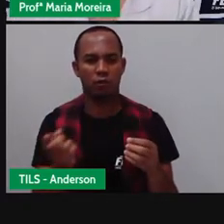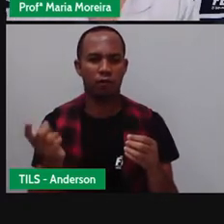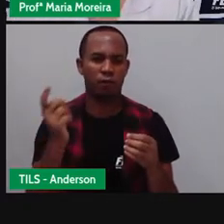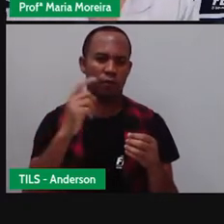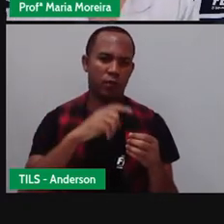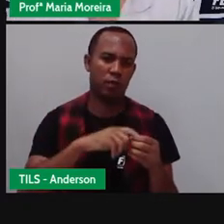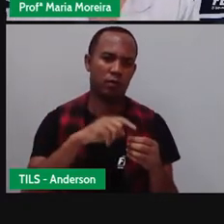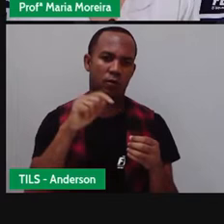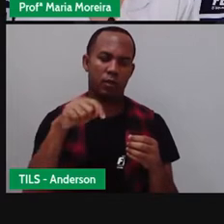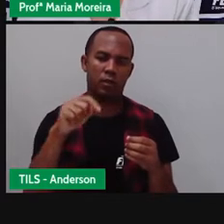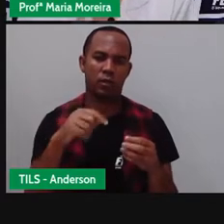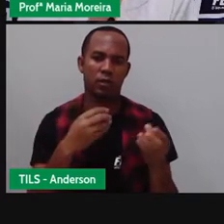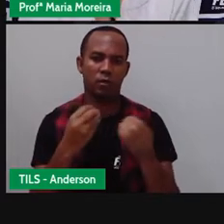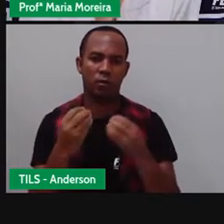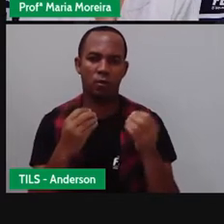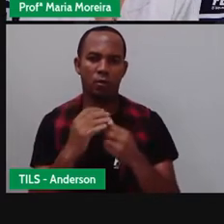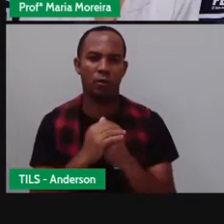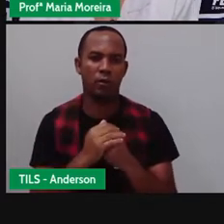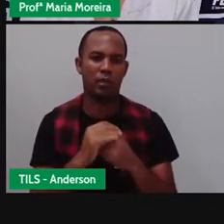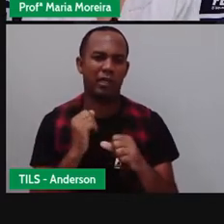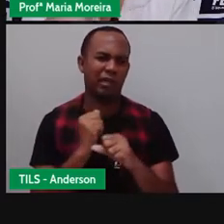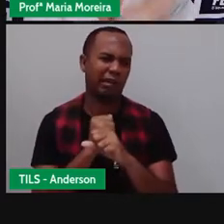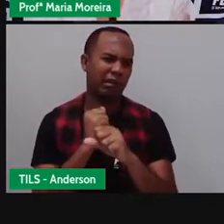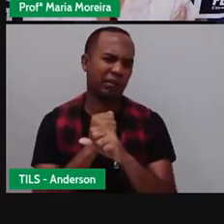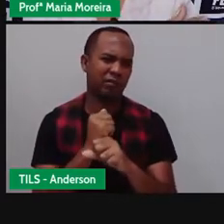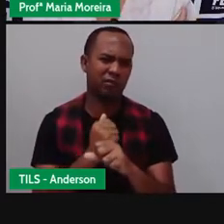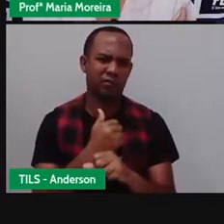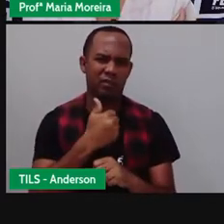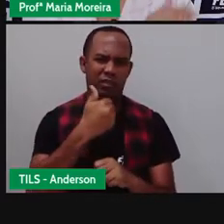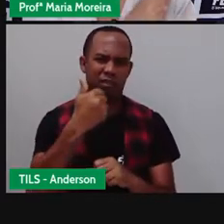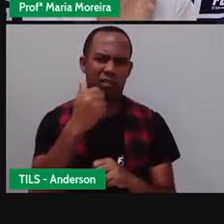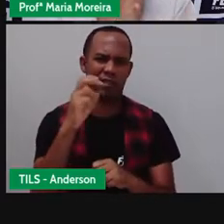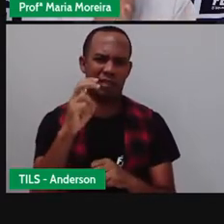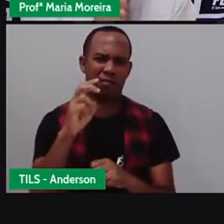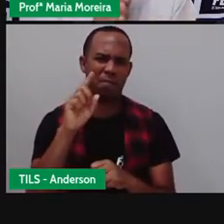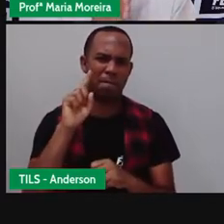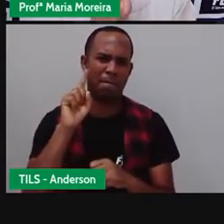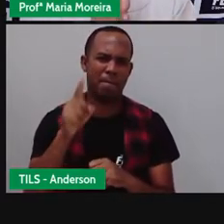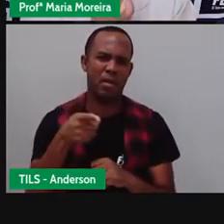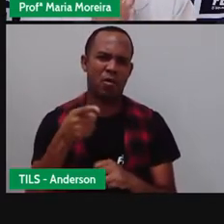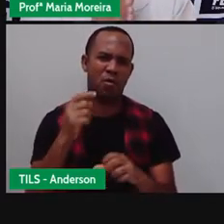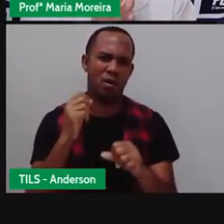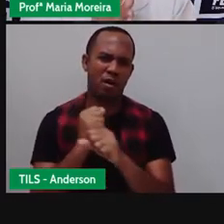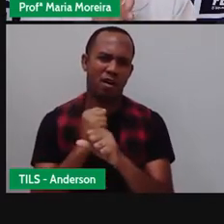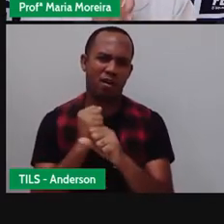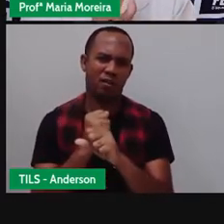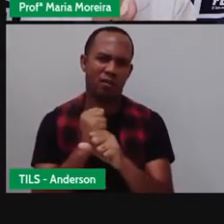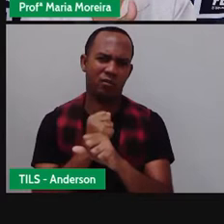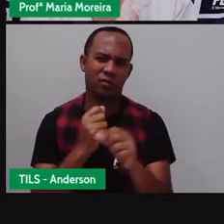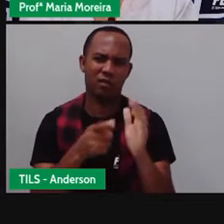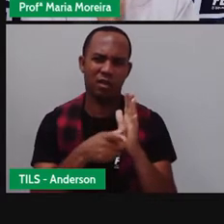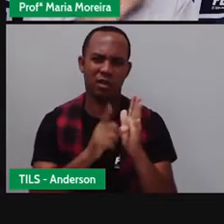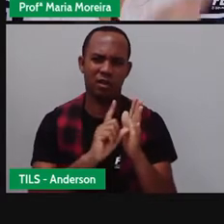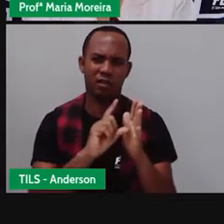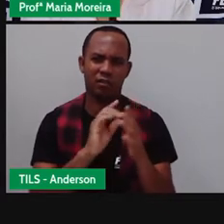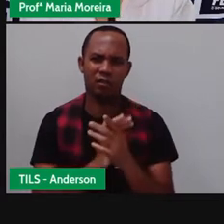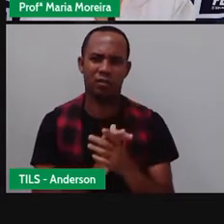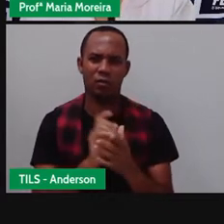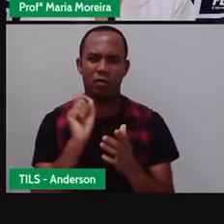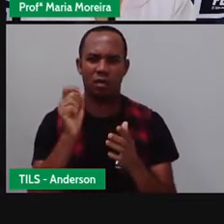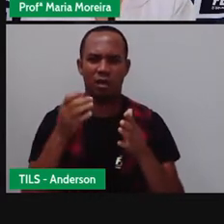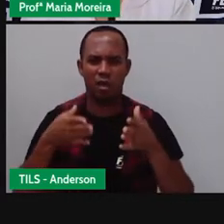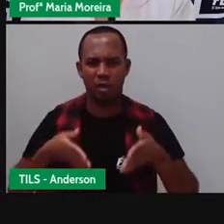anos. 15 mil anos antes de Cristo, quer dizer que foram 15 mil anos antes do